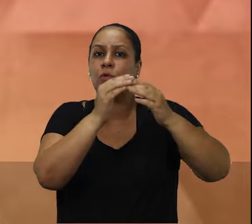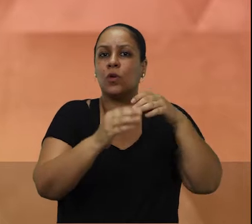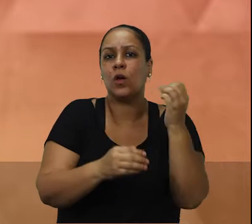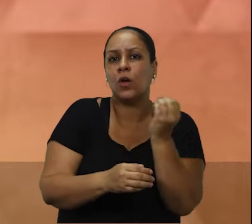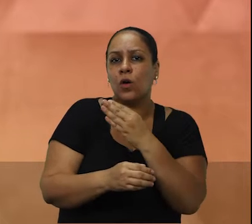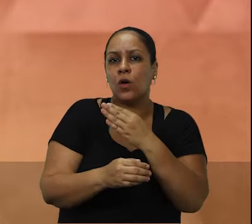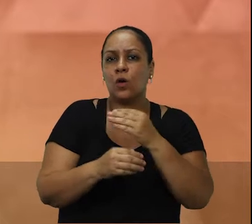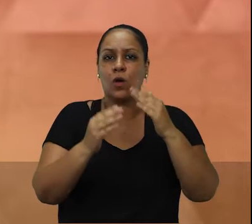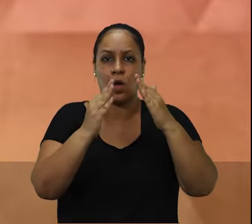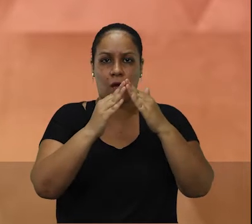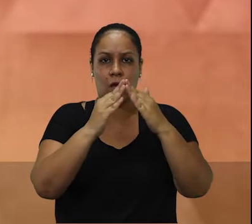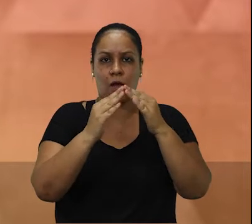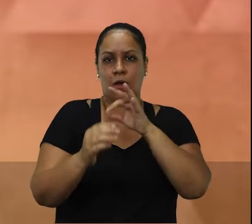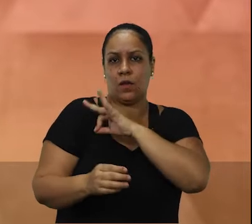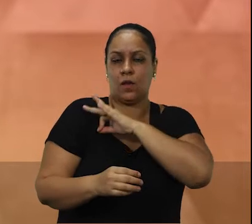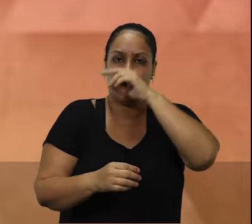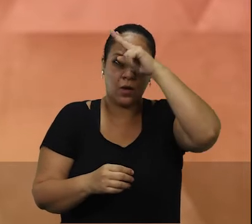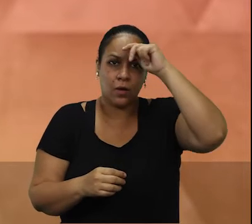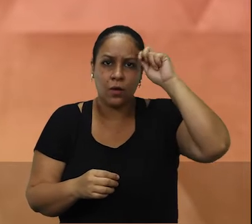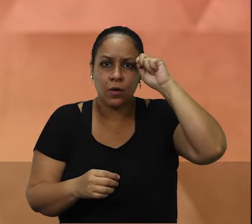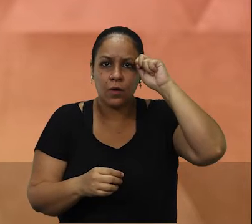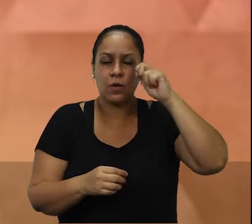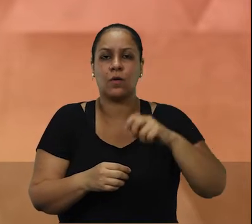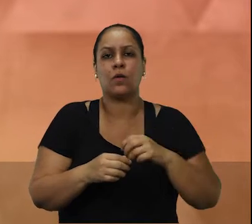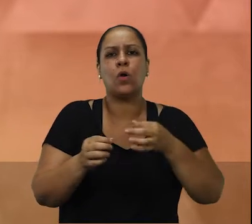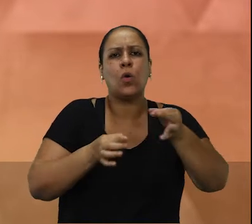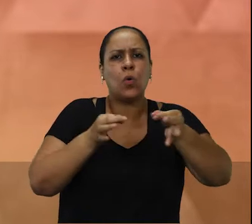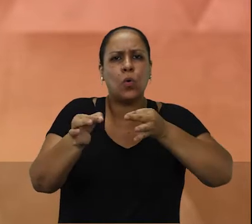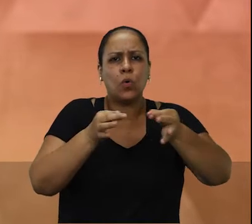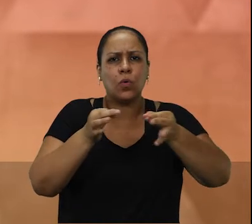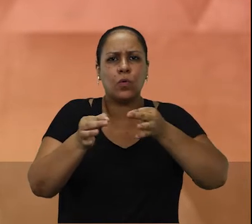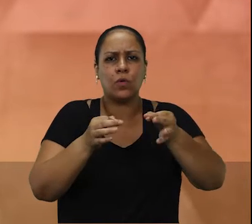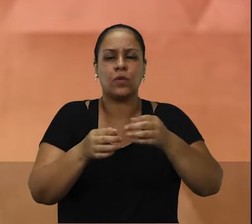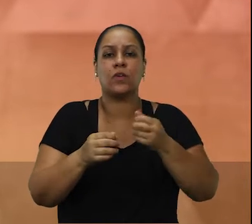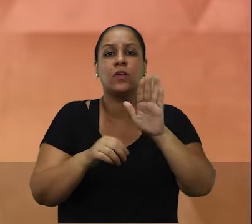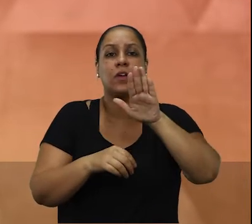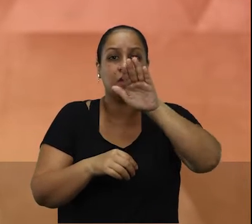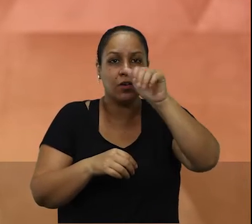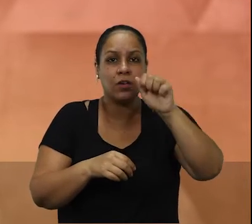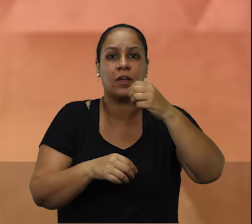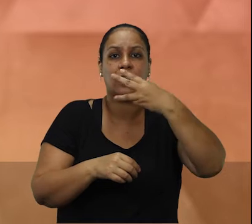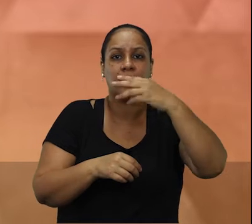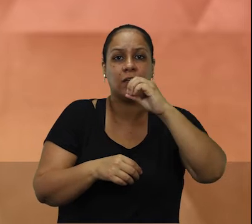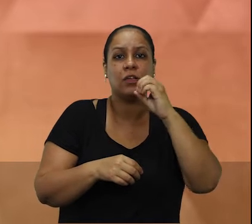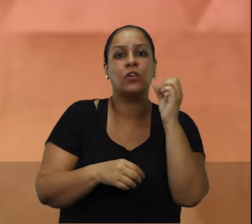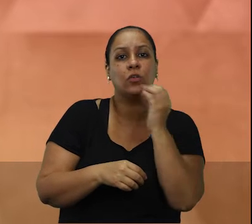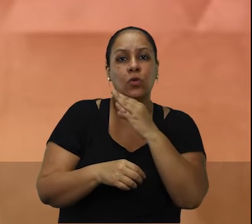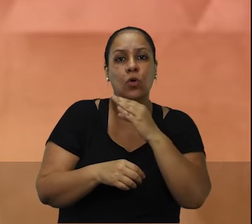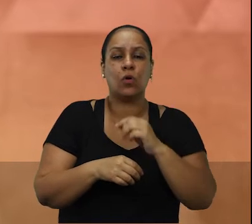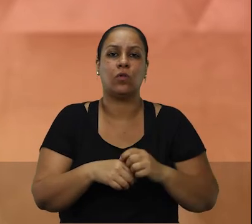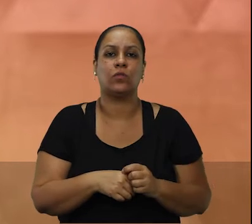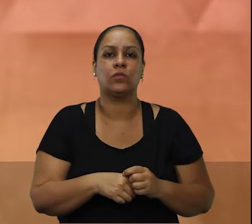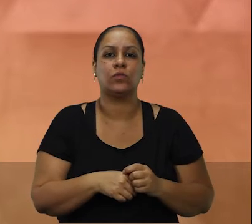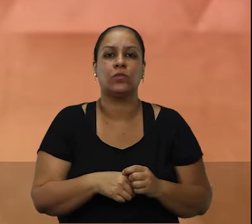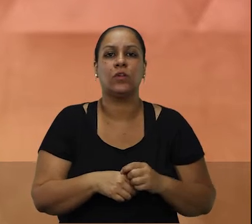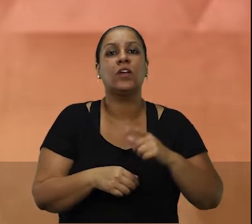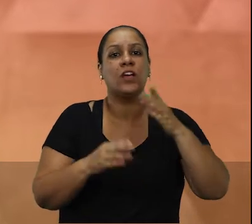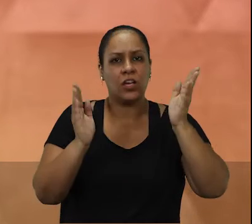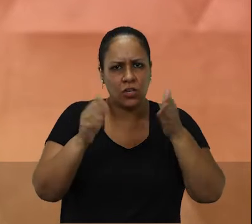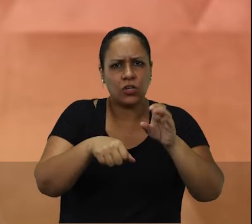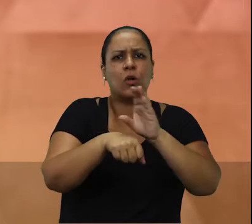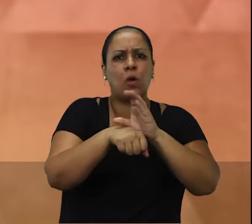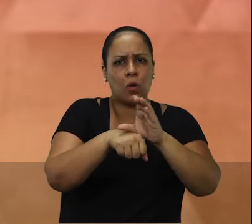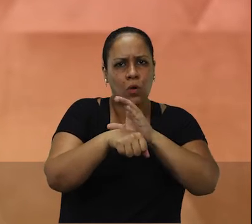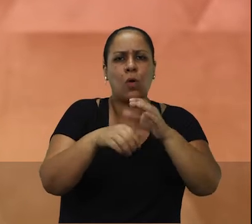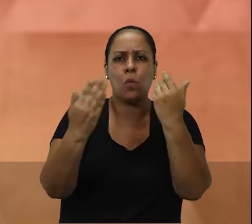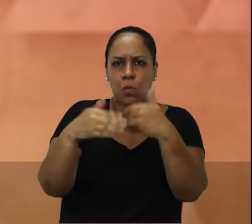nova sede da Guarda Municipal, modernizar a nossa estrutura e chamar 30 novos guardas. Eles já estão